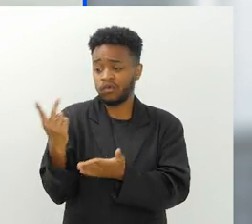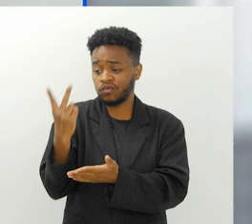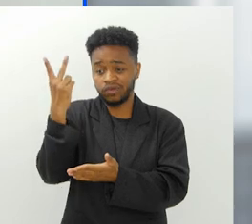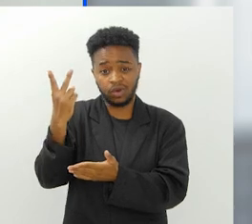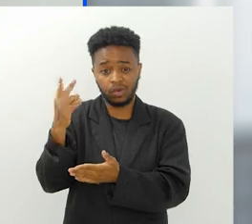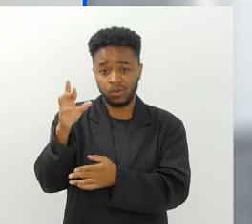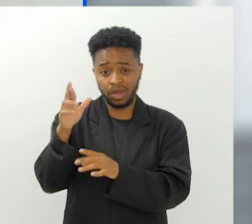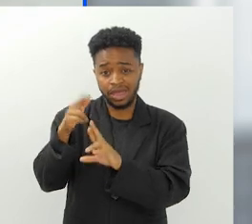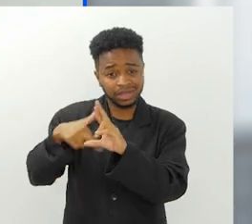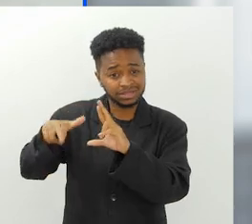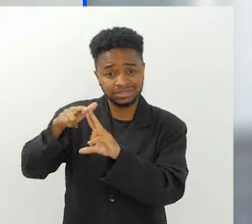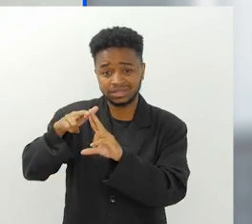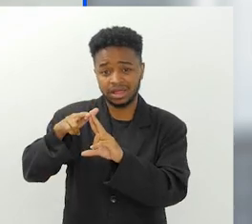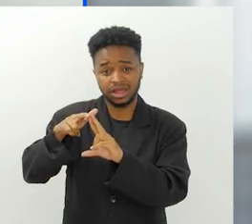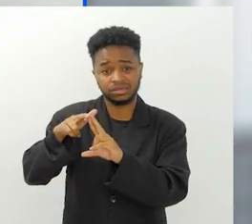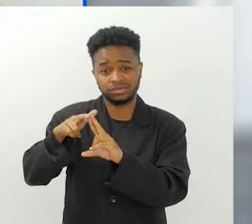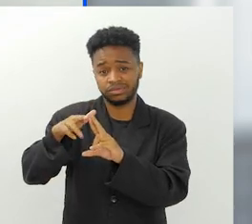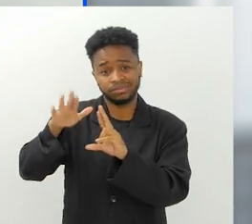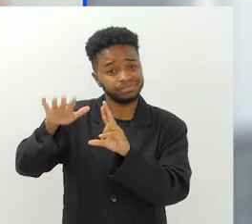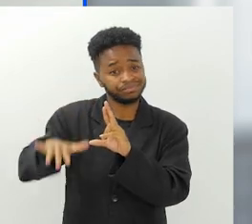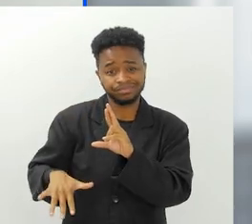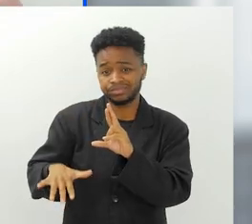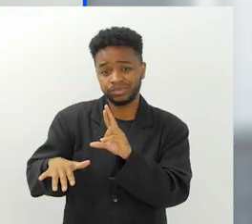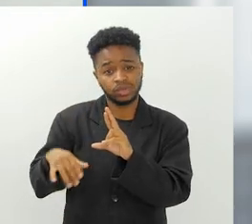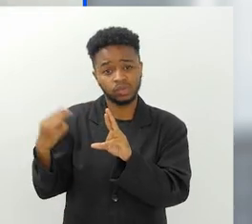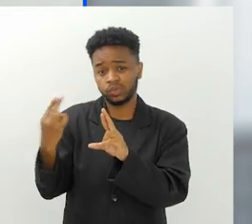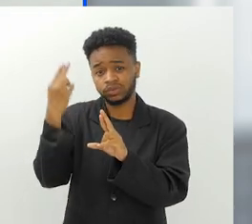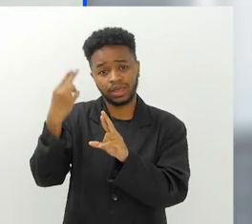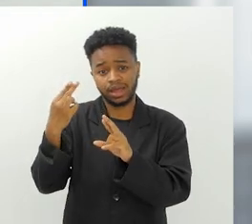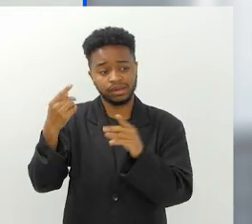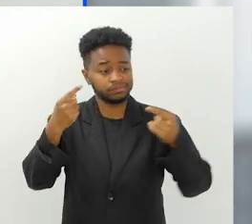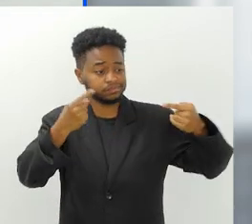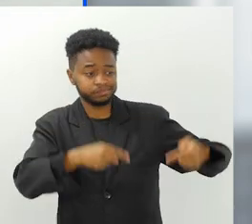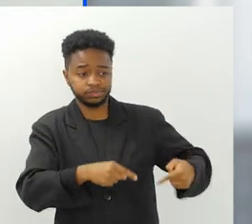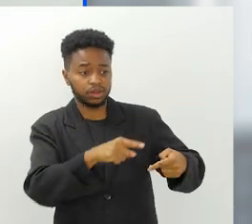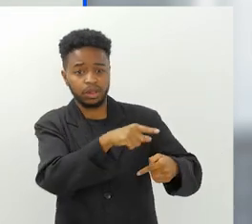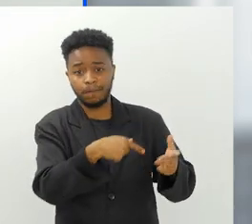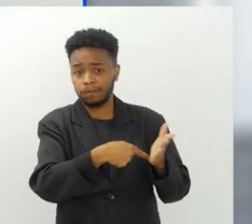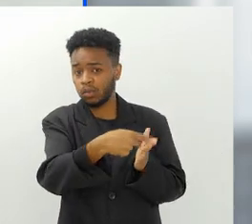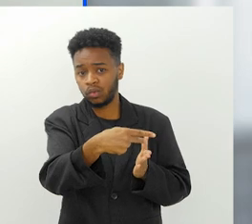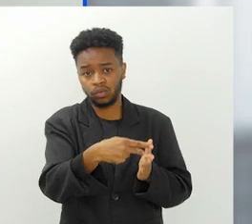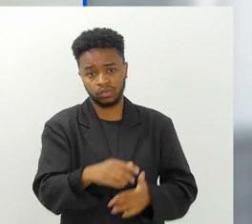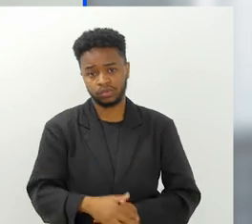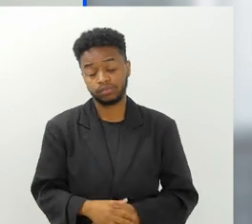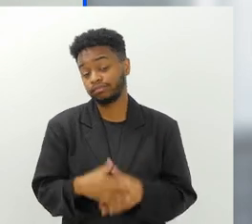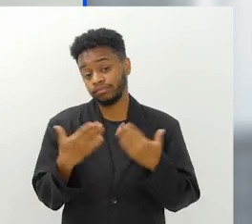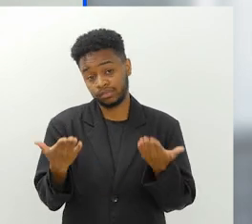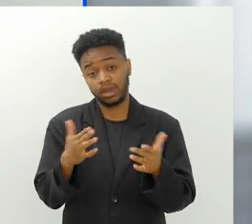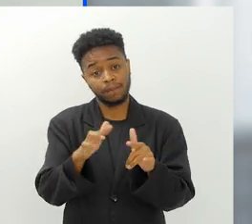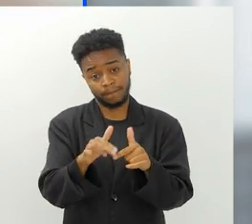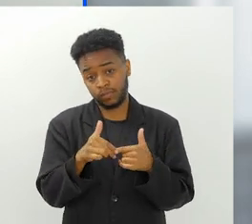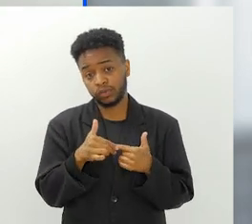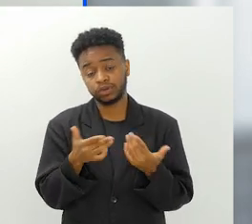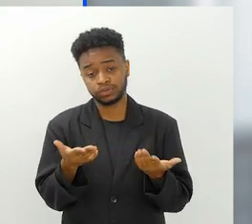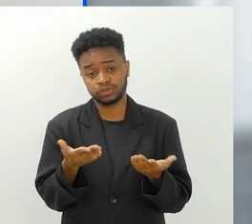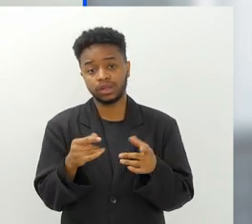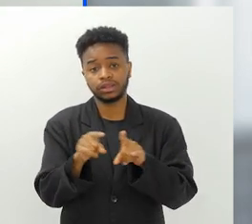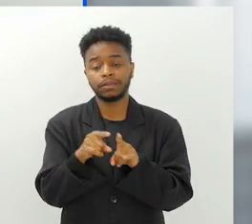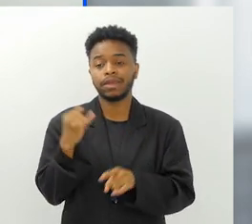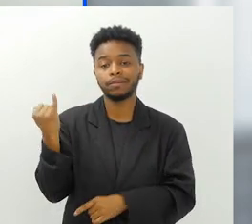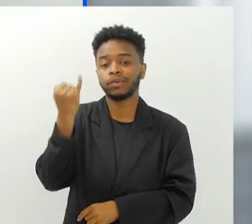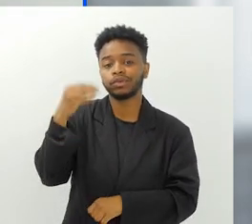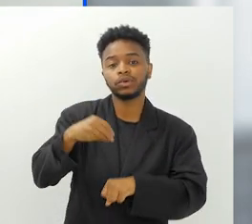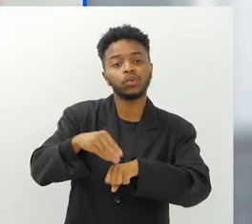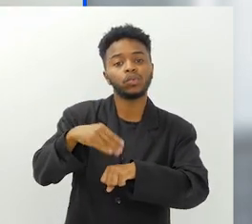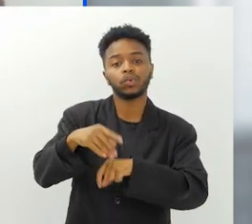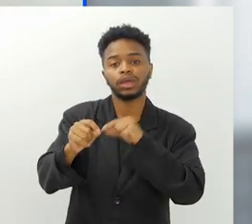competitividade do plástico reciclado é muito baixa. Não dá pra você competir com o plástico virgem. Então, esse, por início,